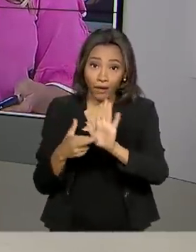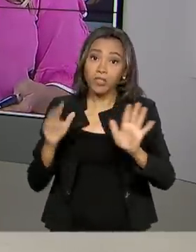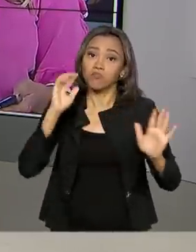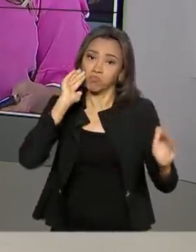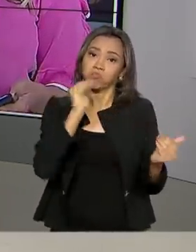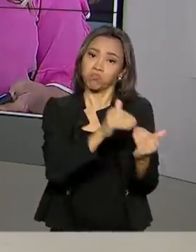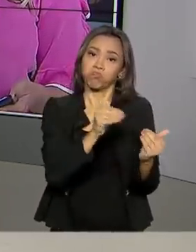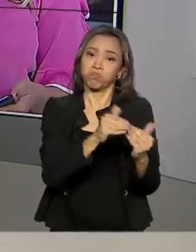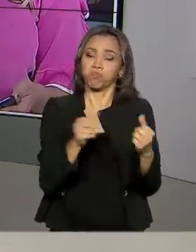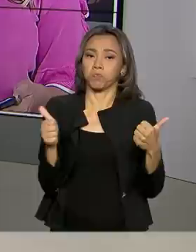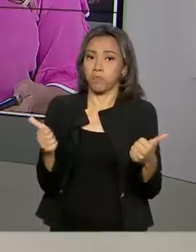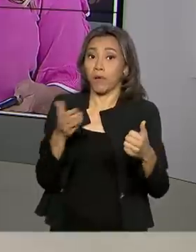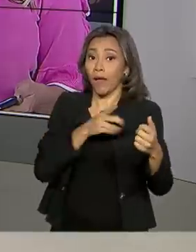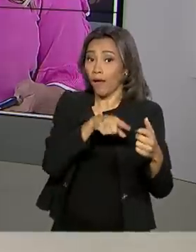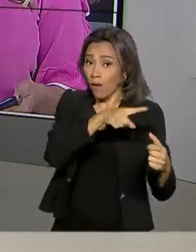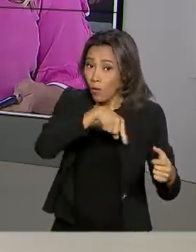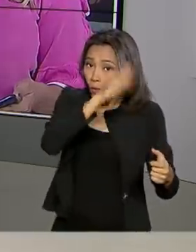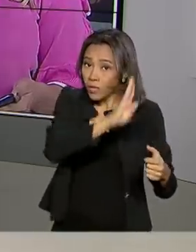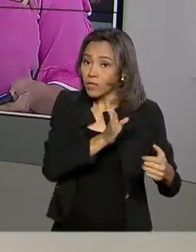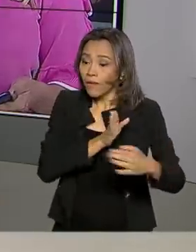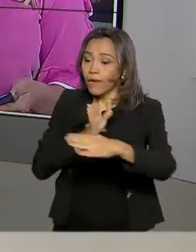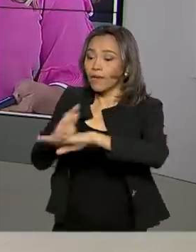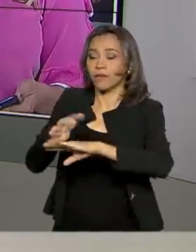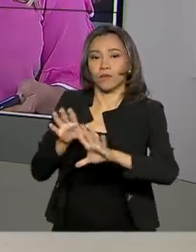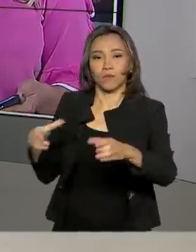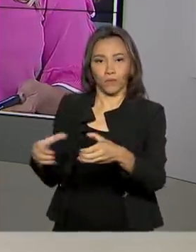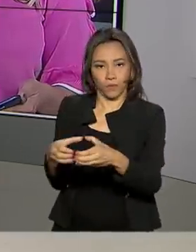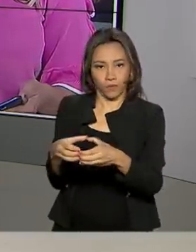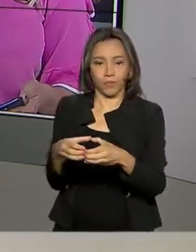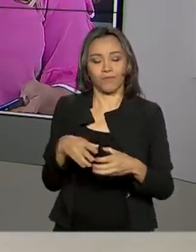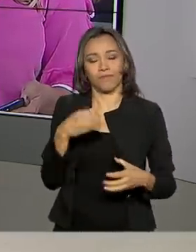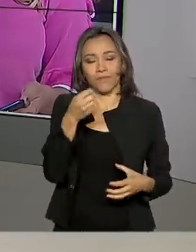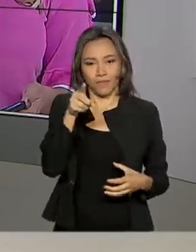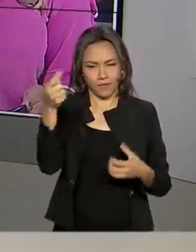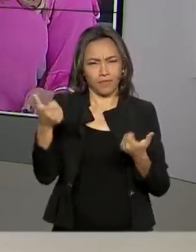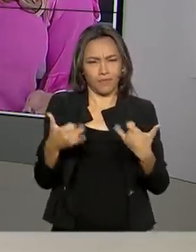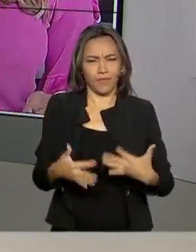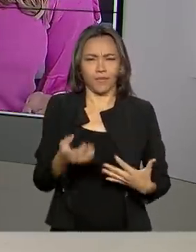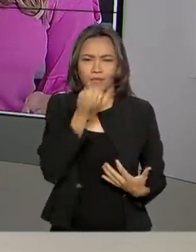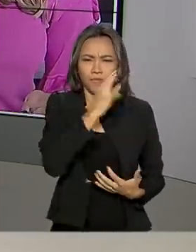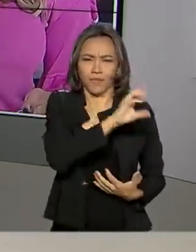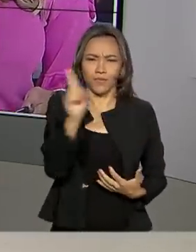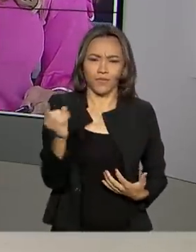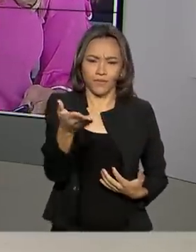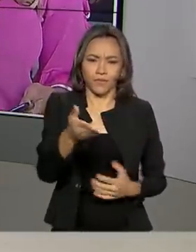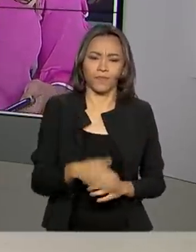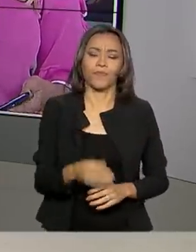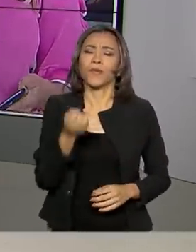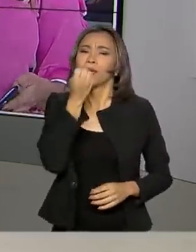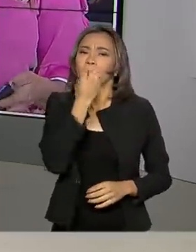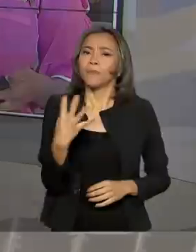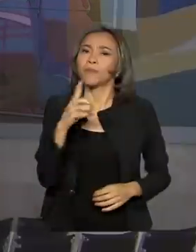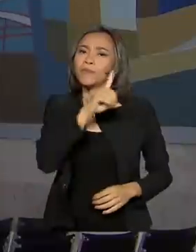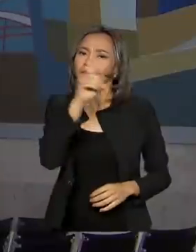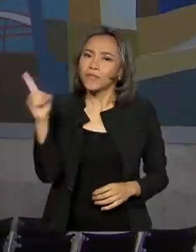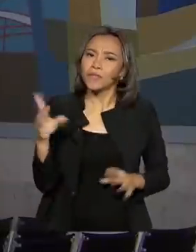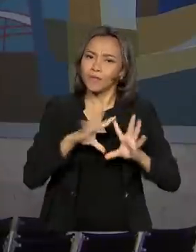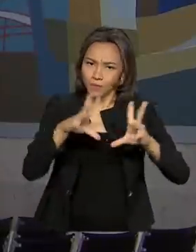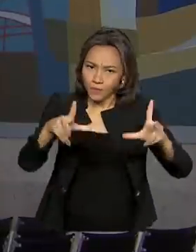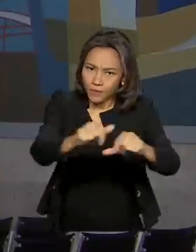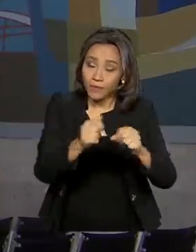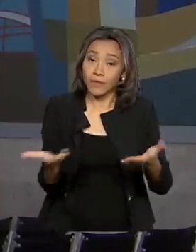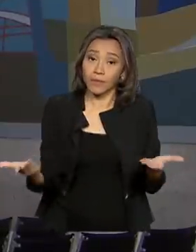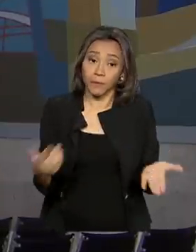detalhes para a gente é Selma Dias, direto do Palácio do Planalto. Selma, bom dia. Oi, Renata. Bom dia a você e a todos. Olha, essa